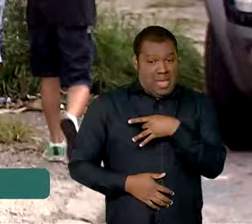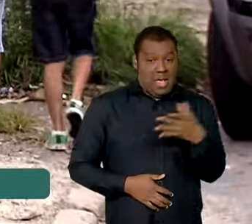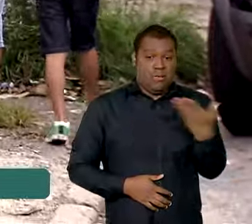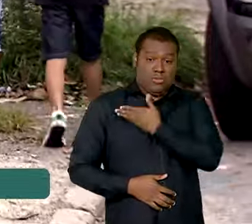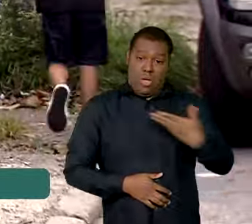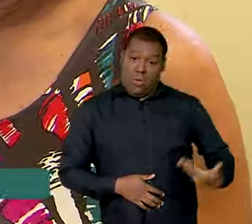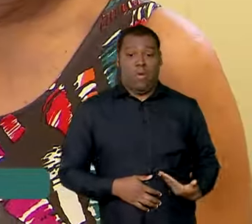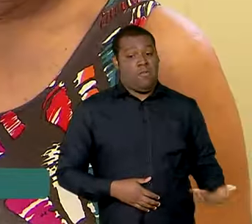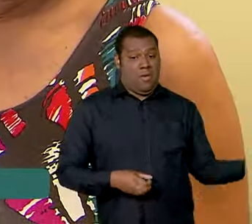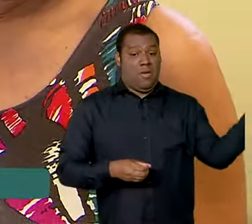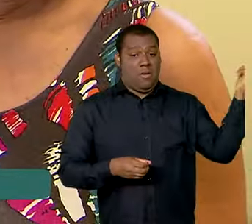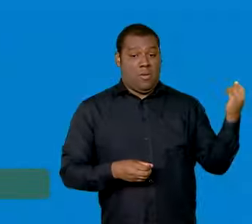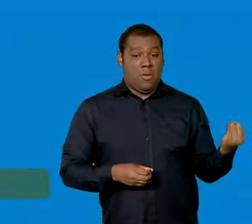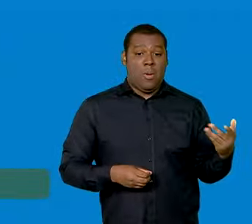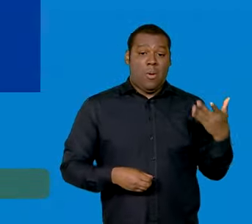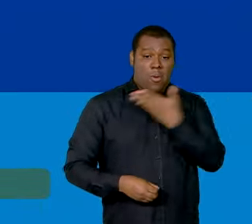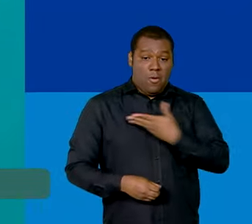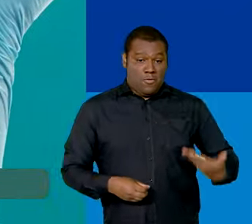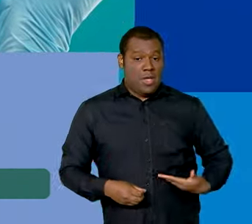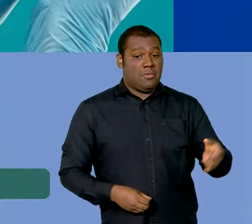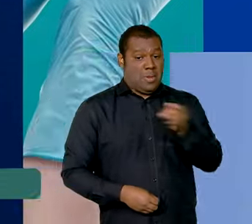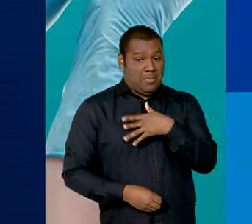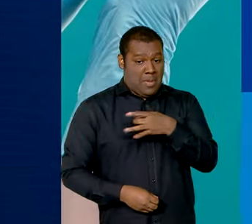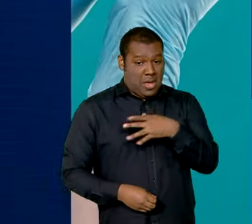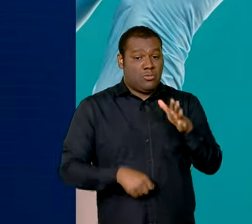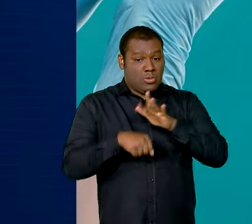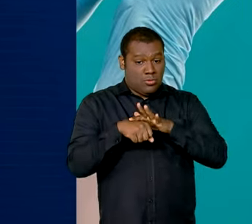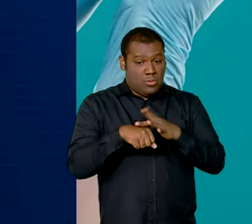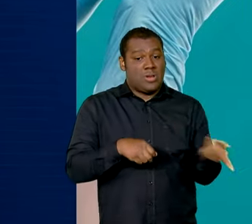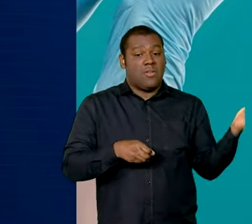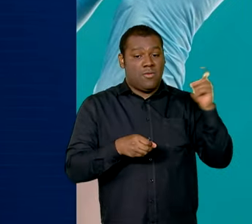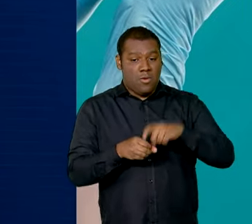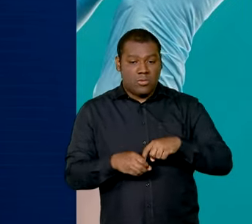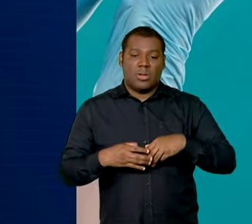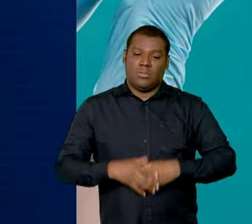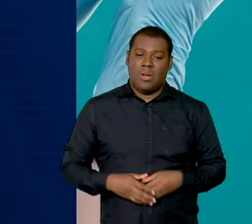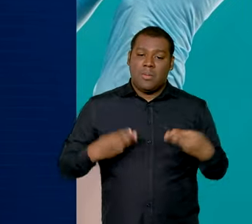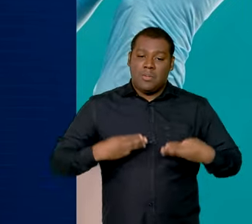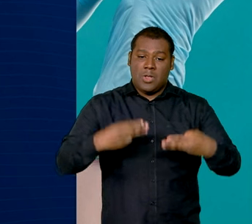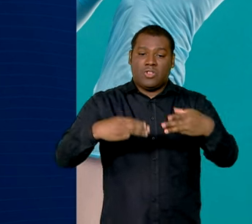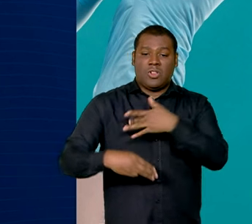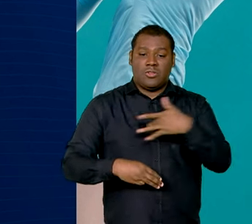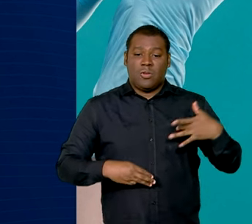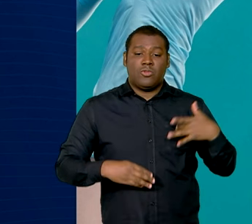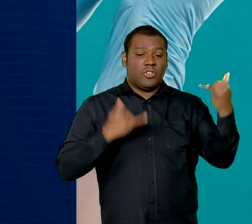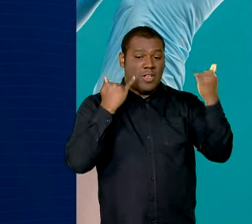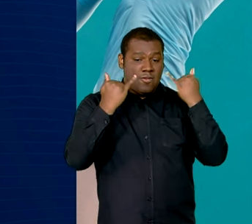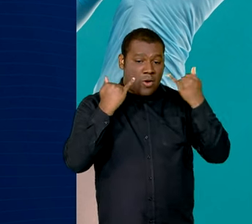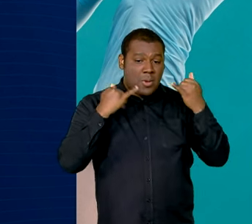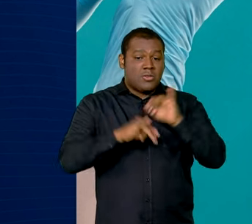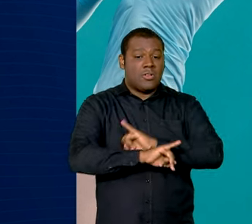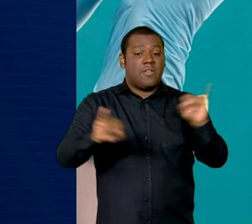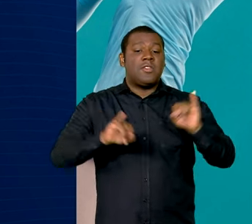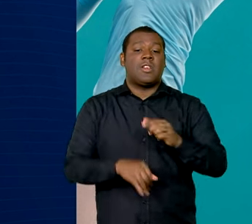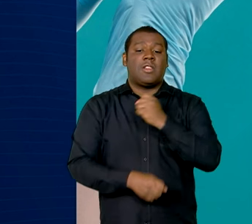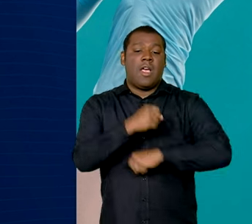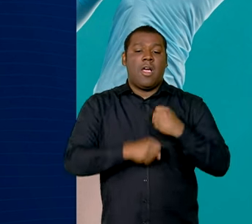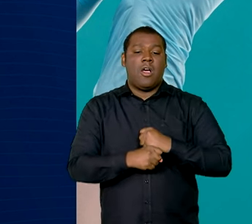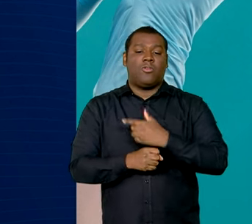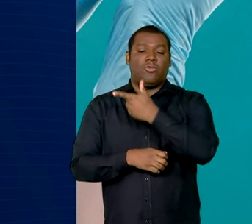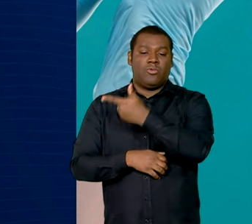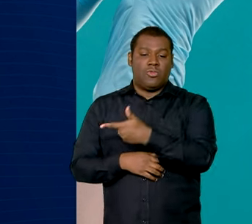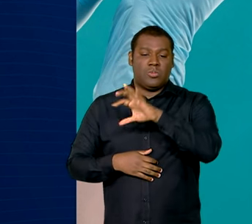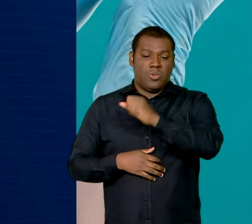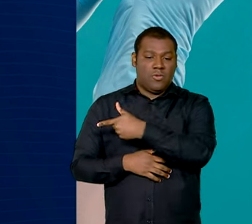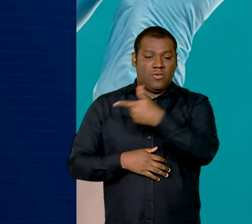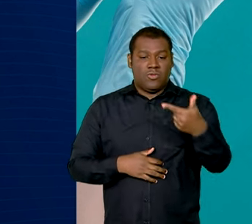erradicadas no país. Segundo o levantamento do Ministério da Saúde, divulgado em 2022, os índices de cobertura